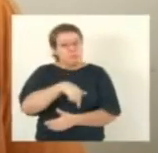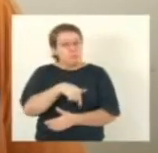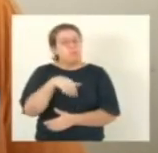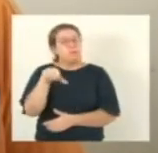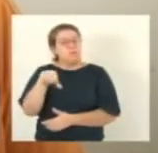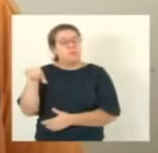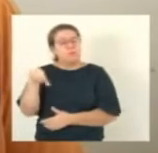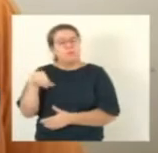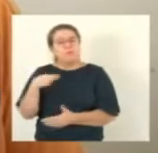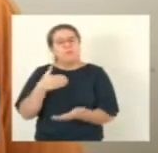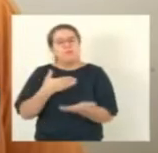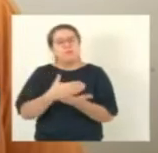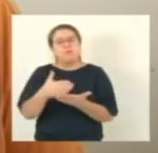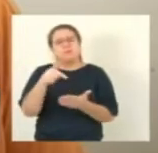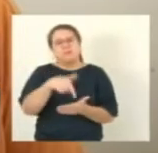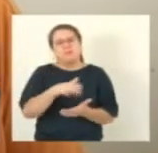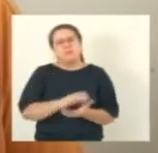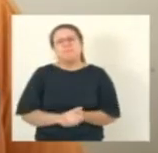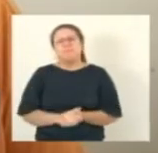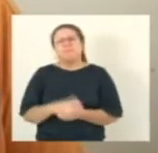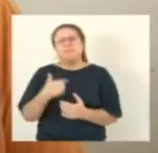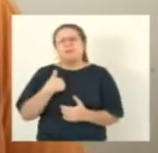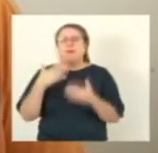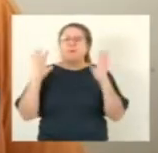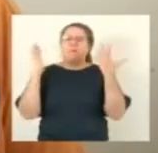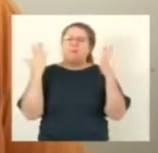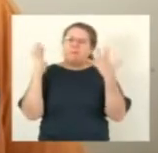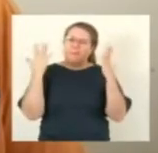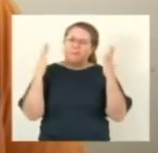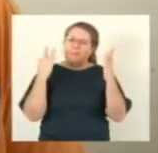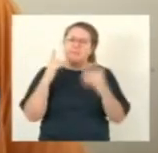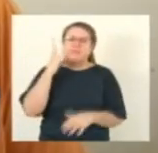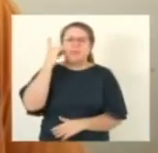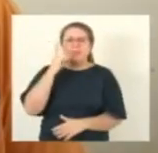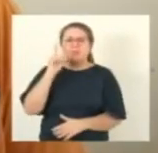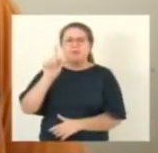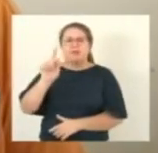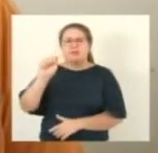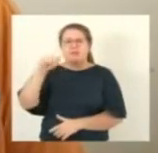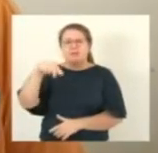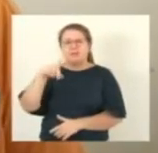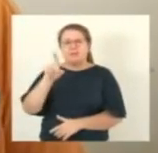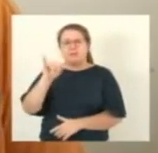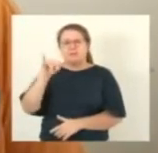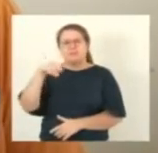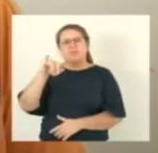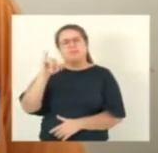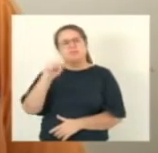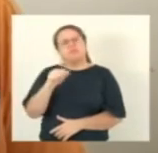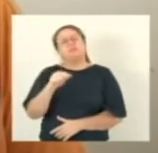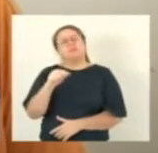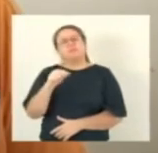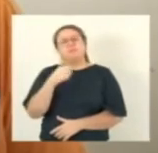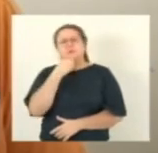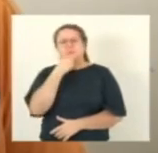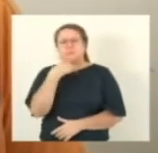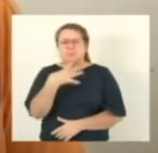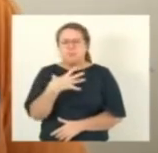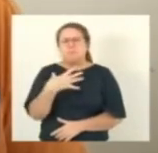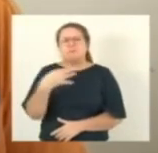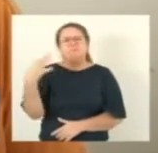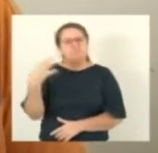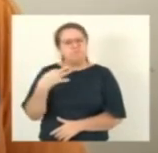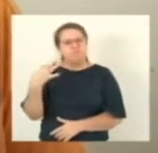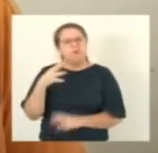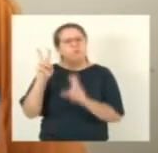feito mas parabenizo muito ao deputado Gandinho por essa iniciativa porque realmente com força de lei a gente